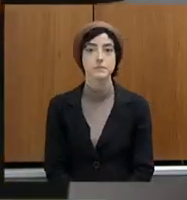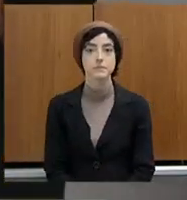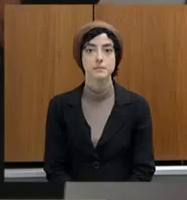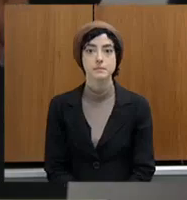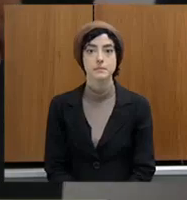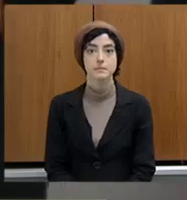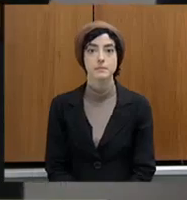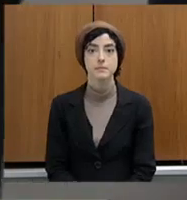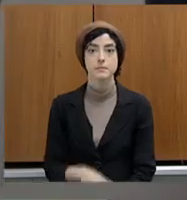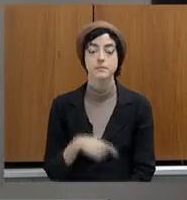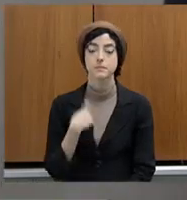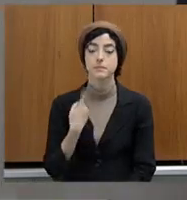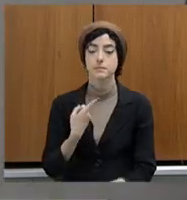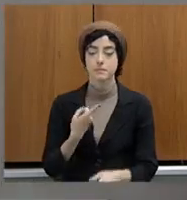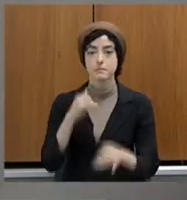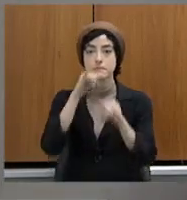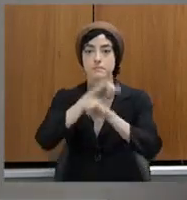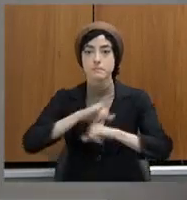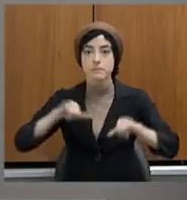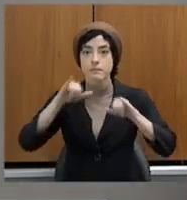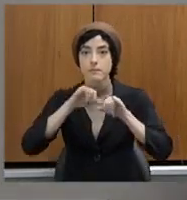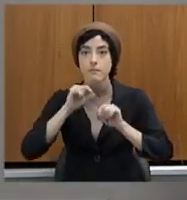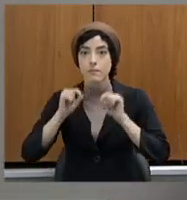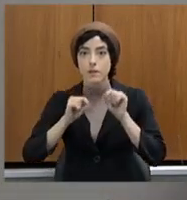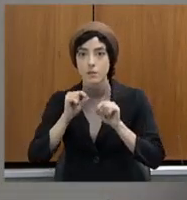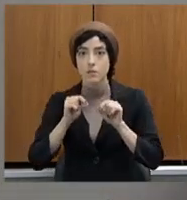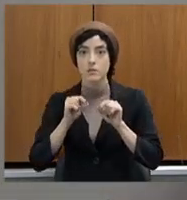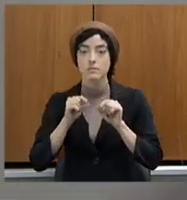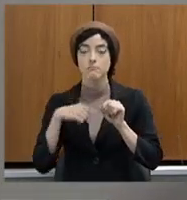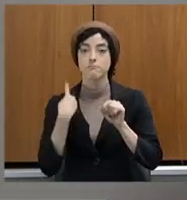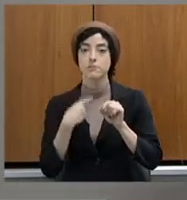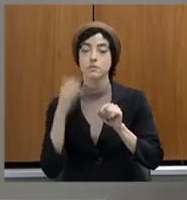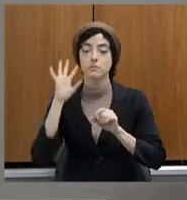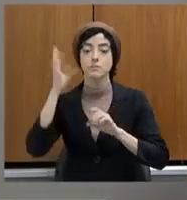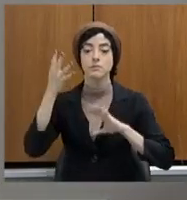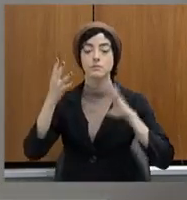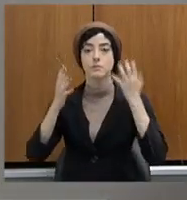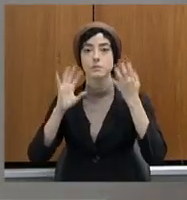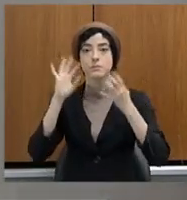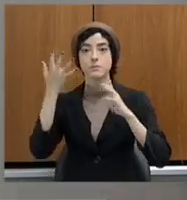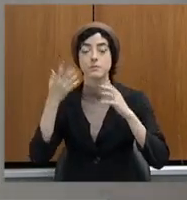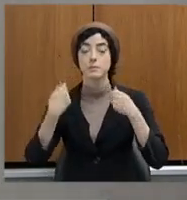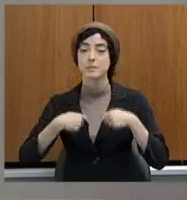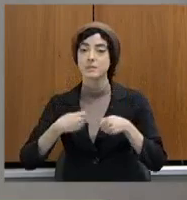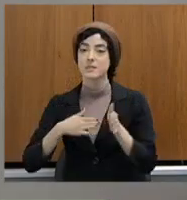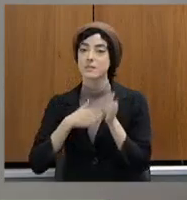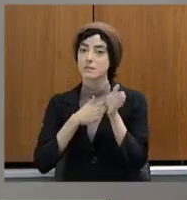aos convidados que os atos desta reunião obedecerão as seguintes normas e procedimentos. Um,